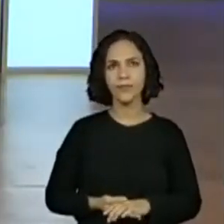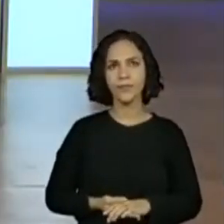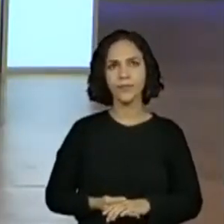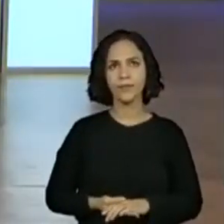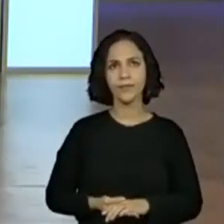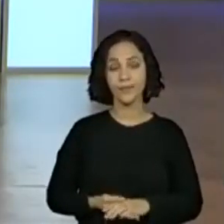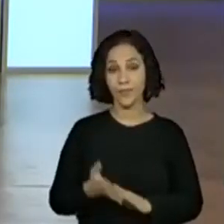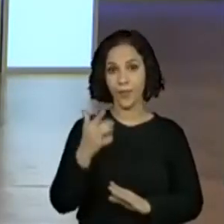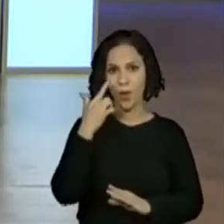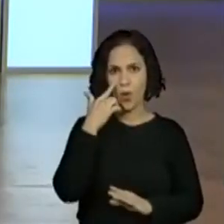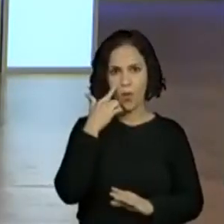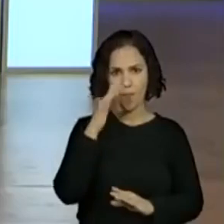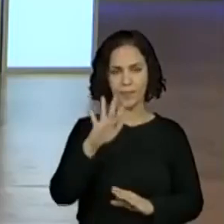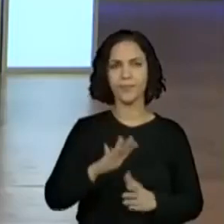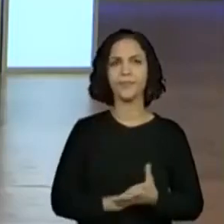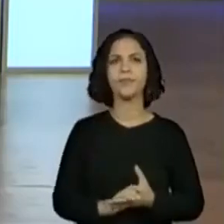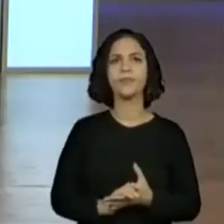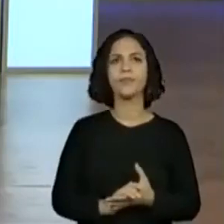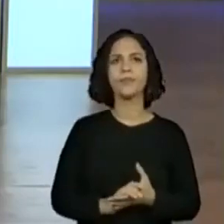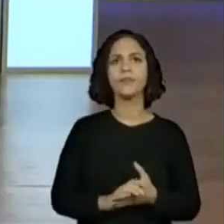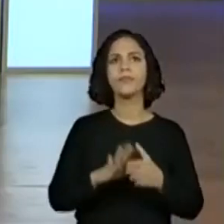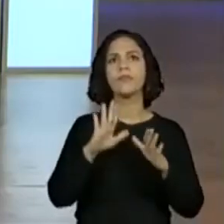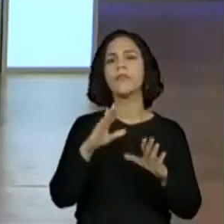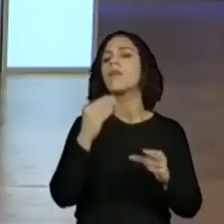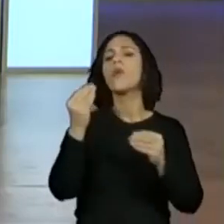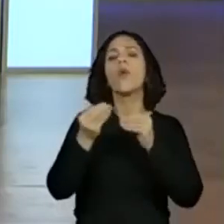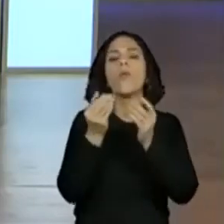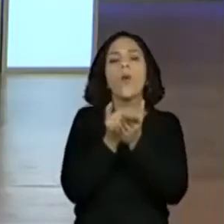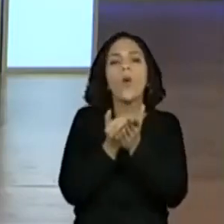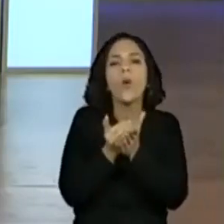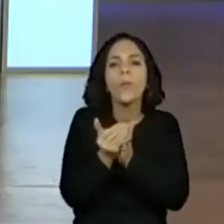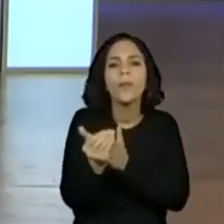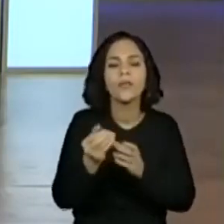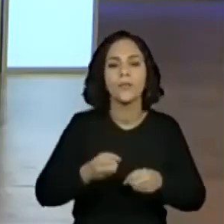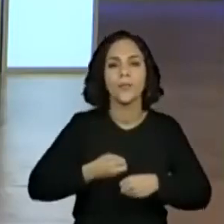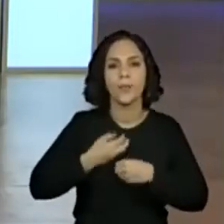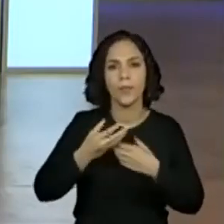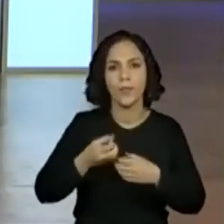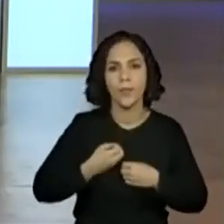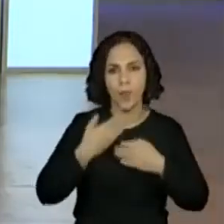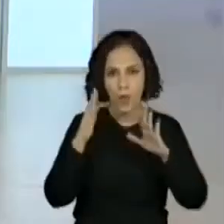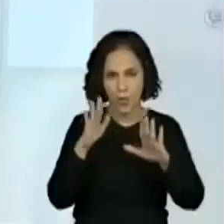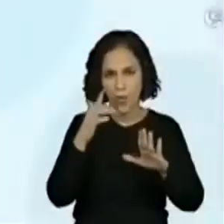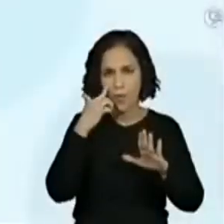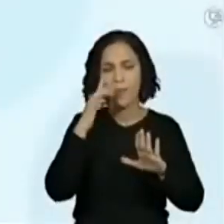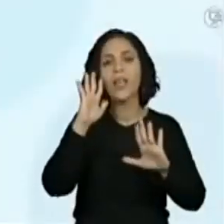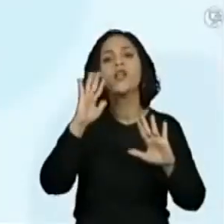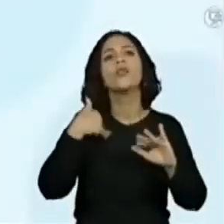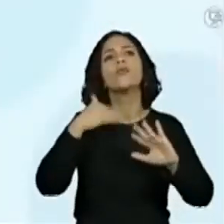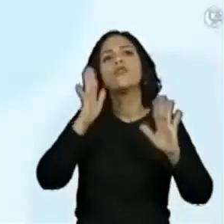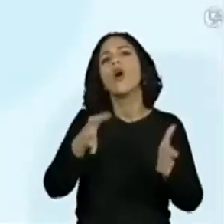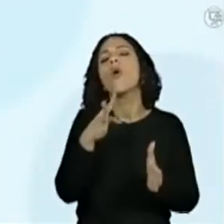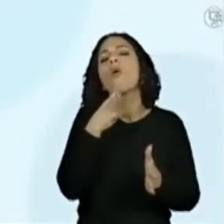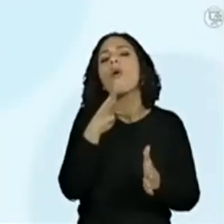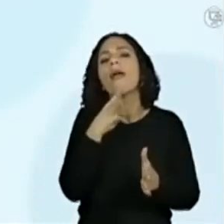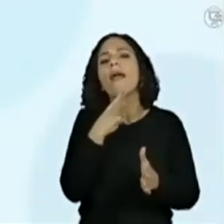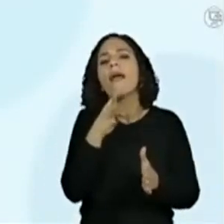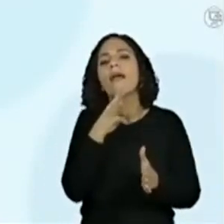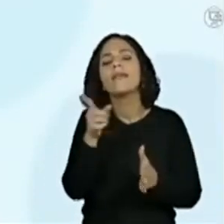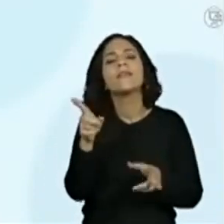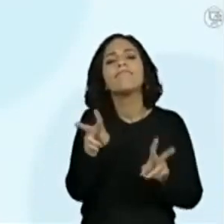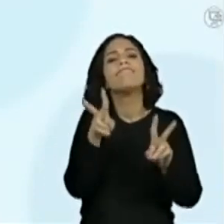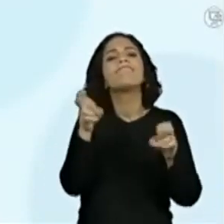Olha só. Como nós começaremos? O que conhecemos sobre poemas? Eu quero que vocês